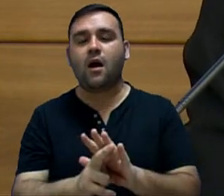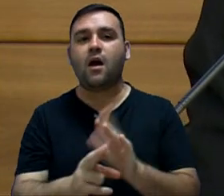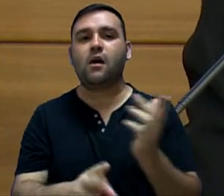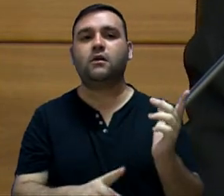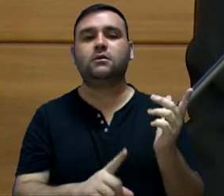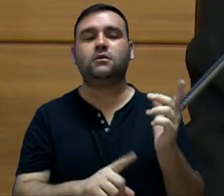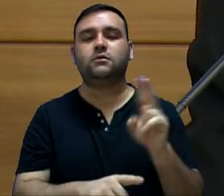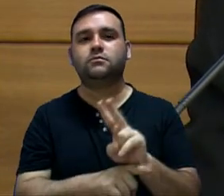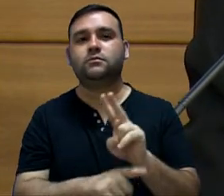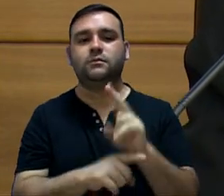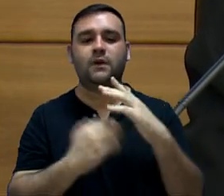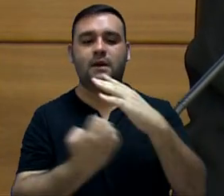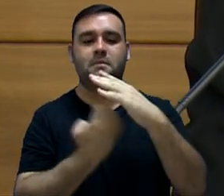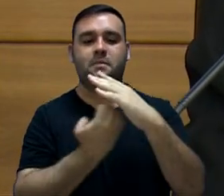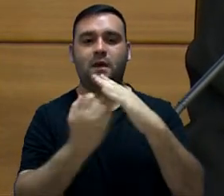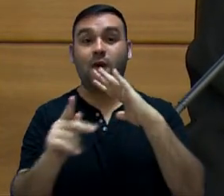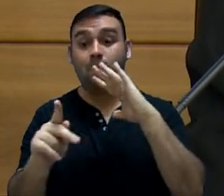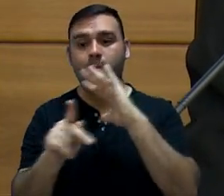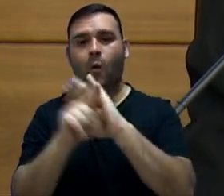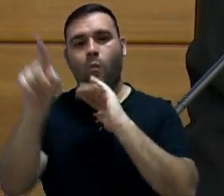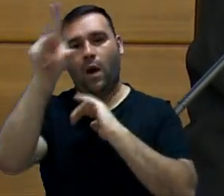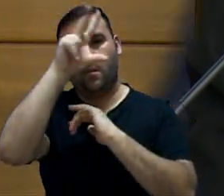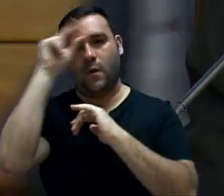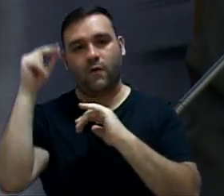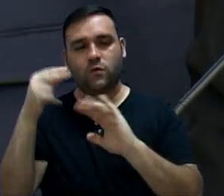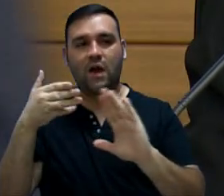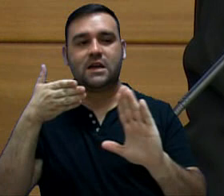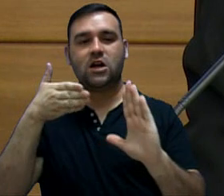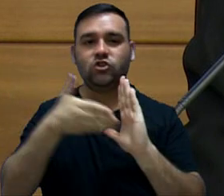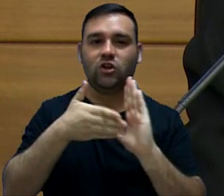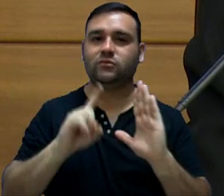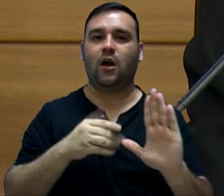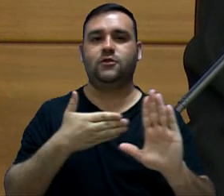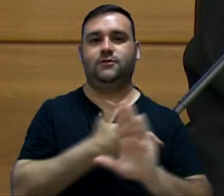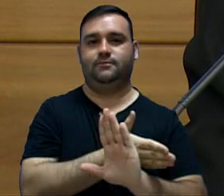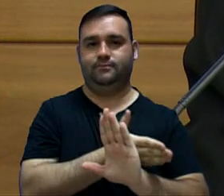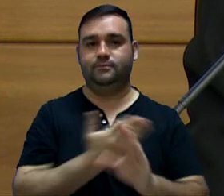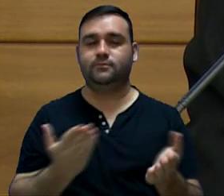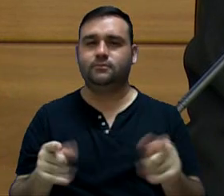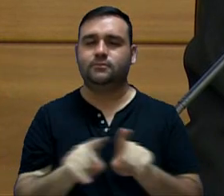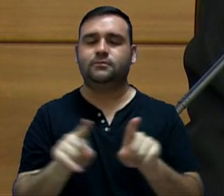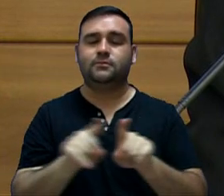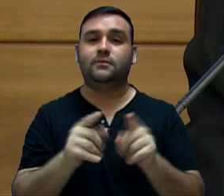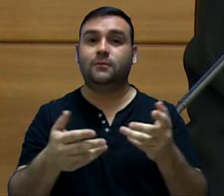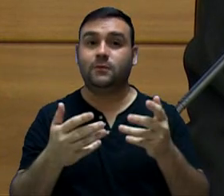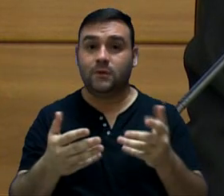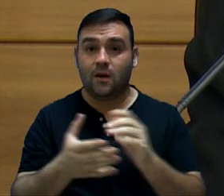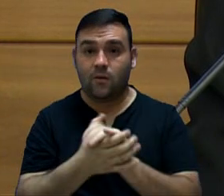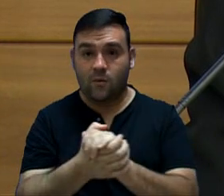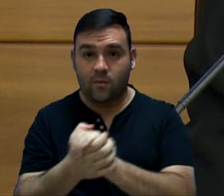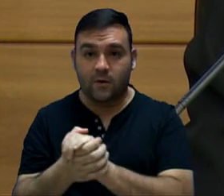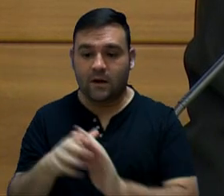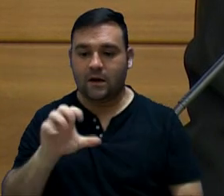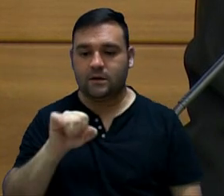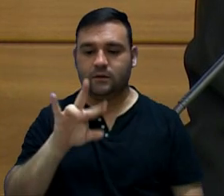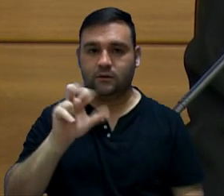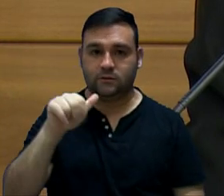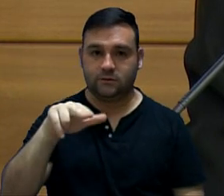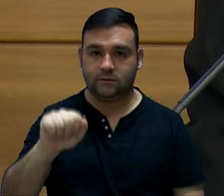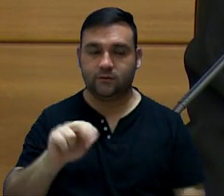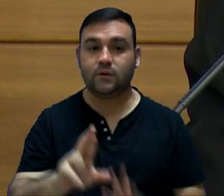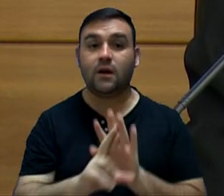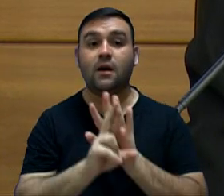uma empresa da administração indireta. Gostaria de cumprimentar também a Silvana,